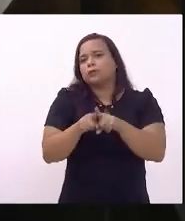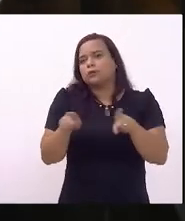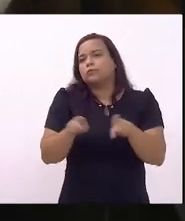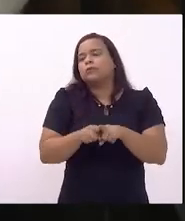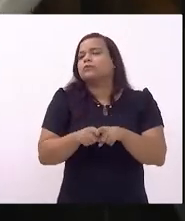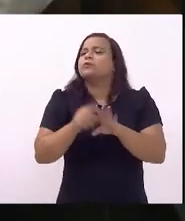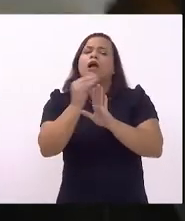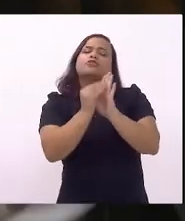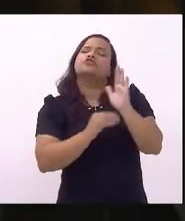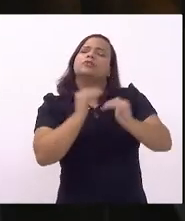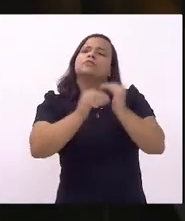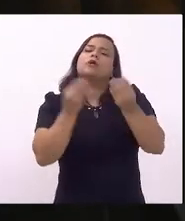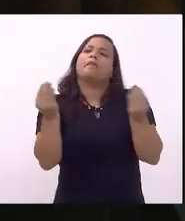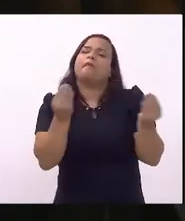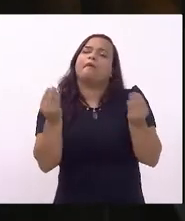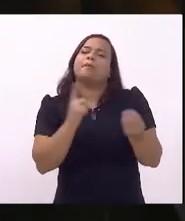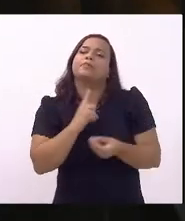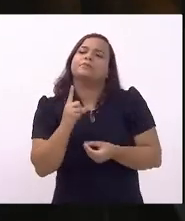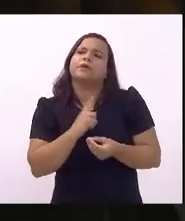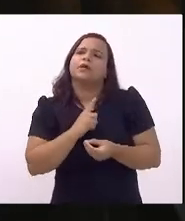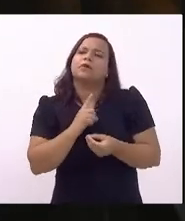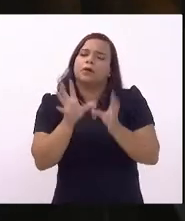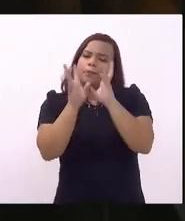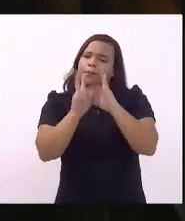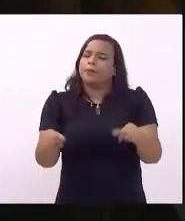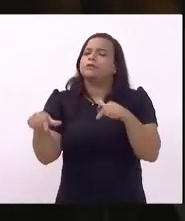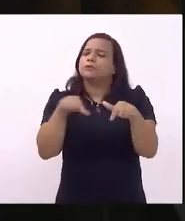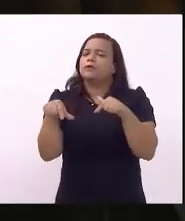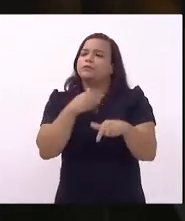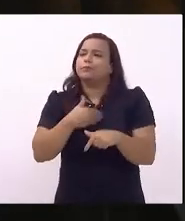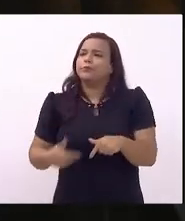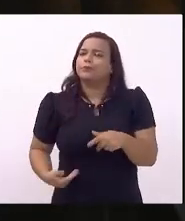agenda de desenvolvimento vai aniquilar o serviço público